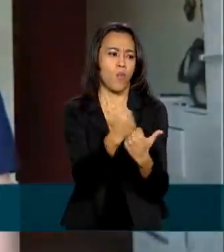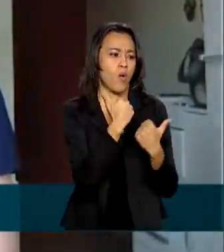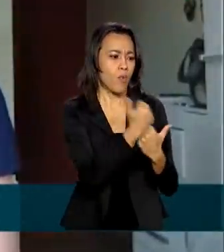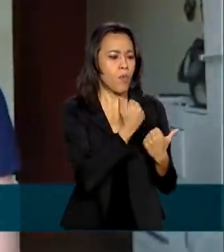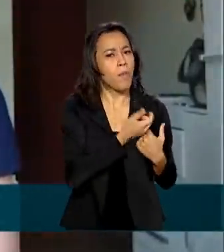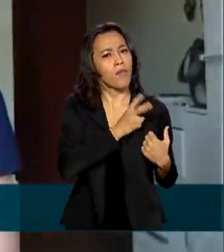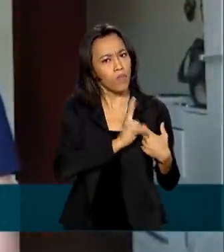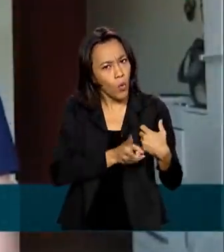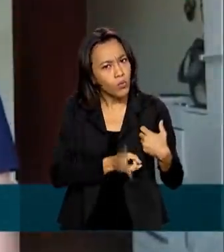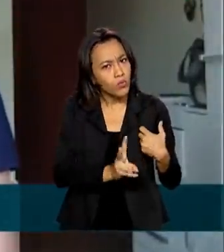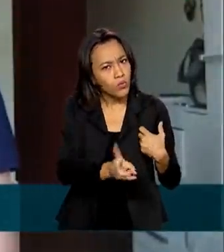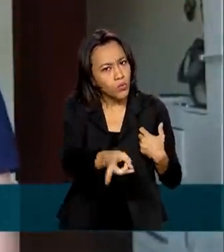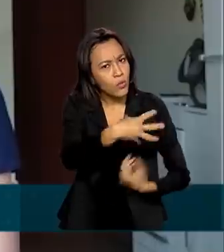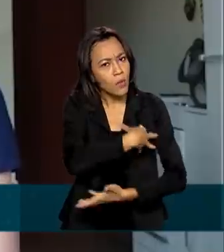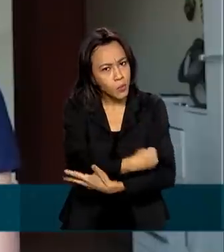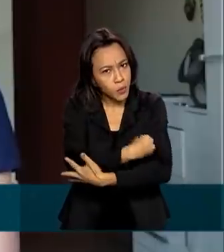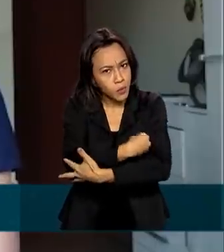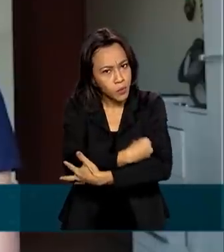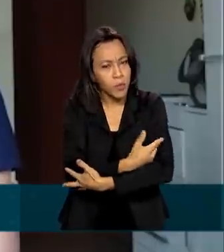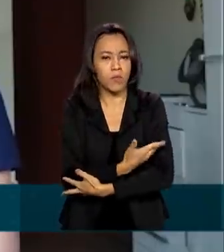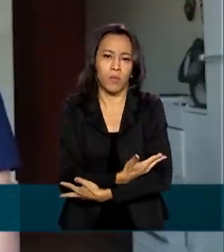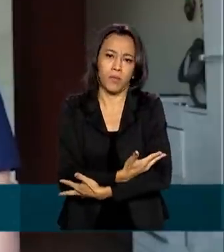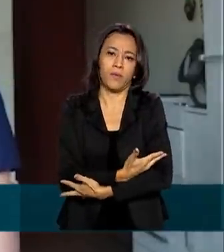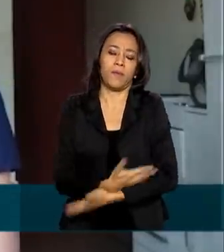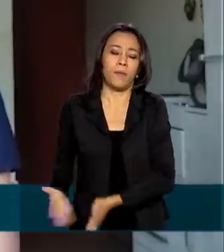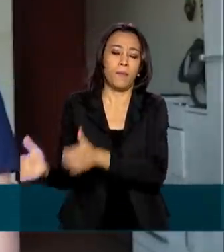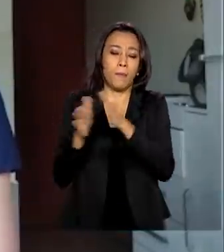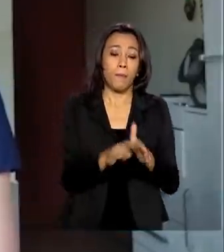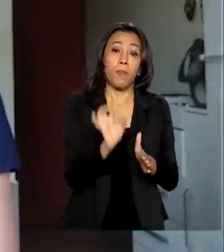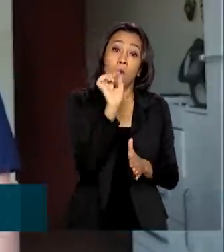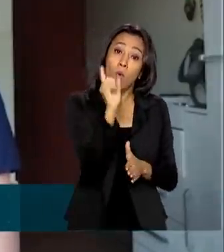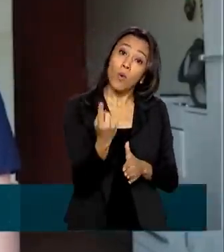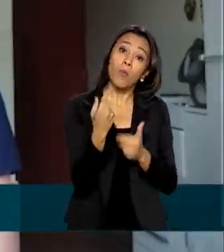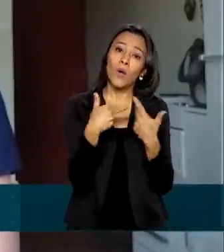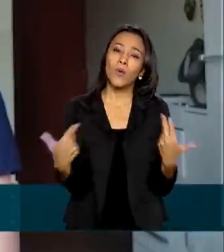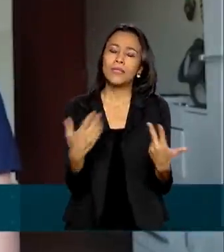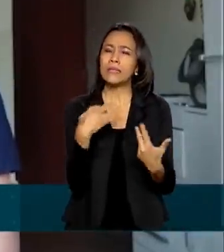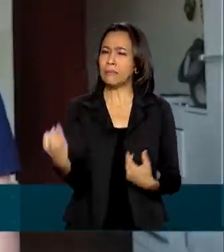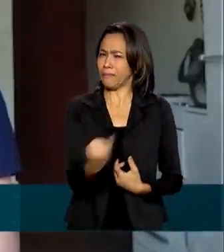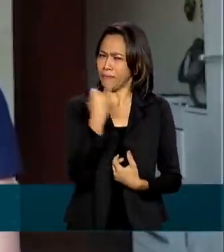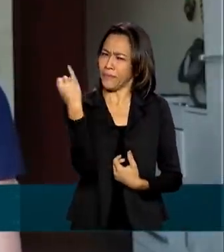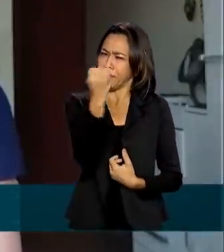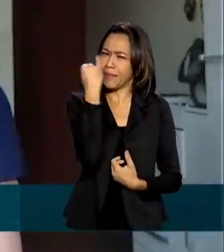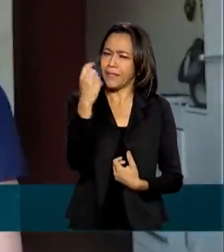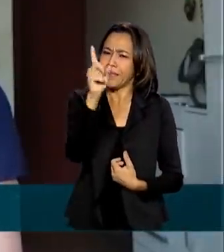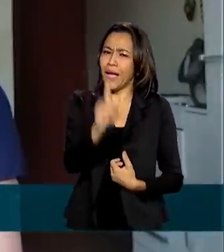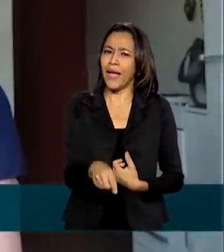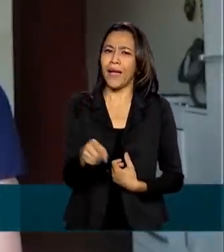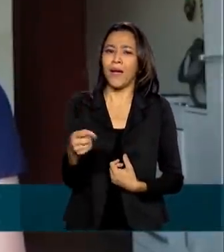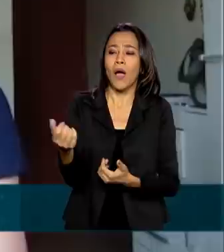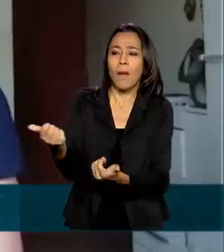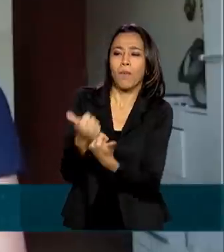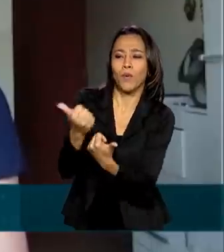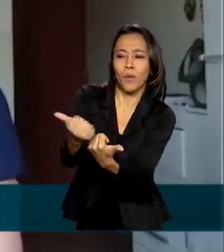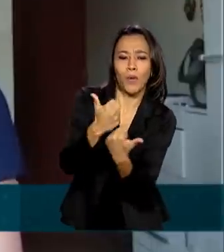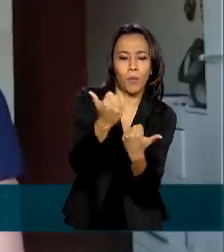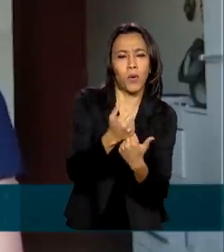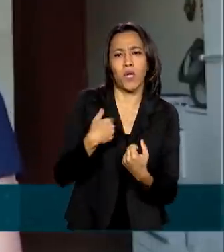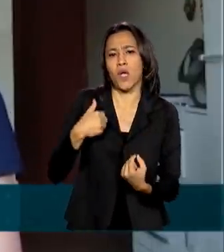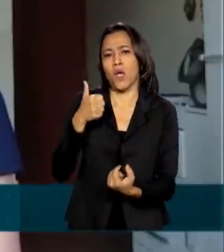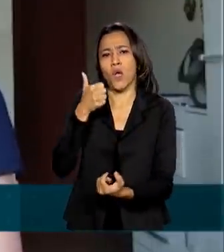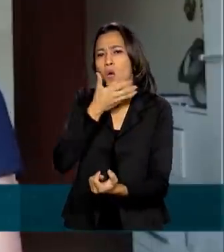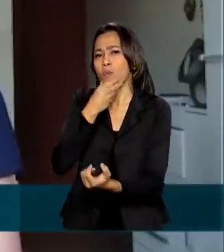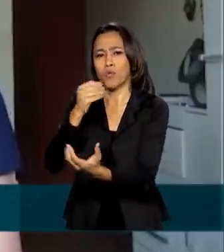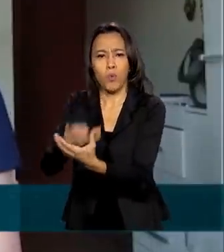firme no propósito de amamentar. Uma das coisas mais importantes para a minha amamentação foi a rede de apoio. Sem o meu esposo,